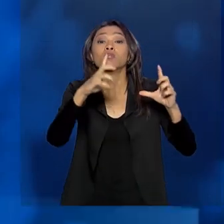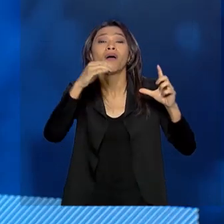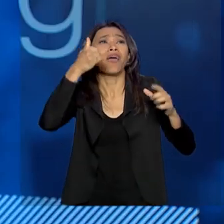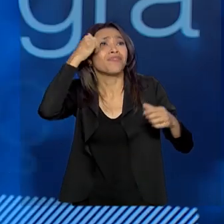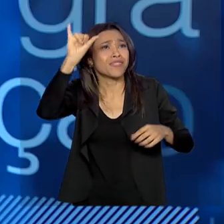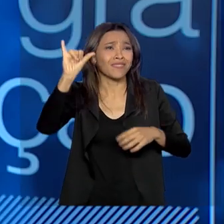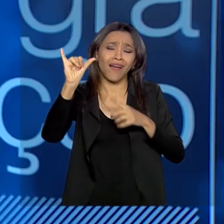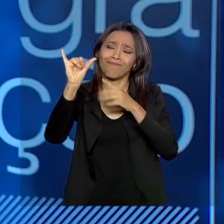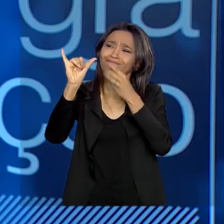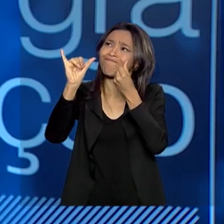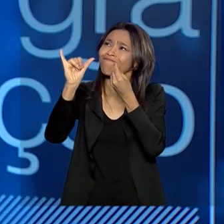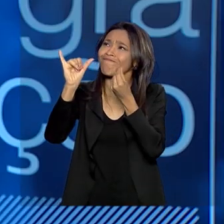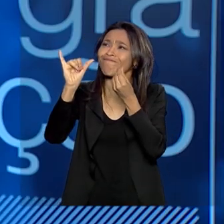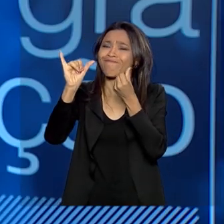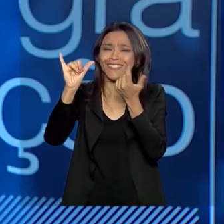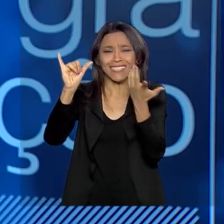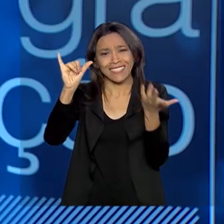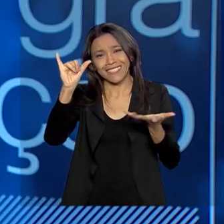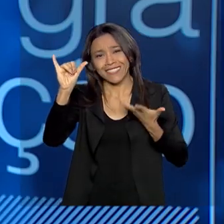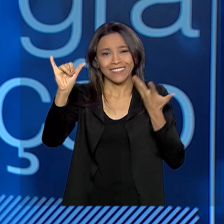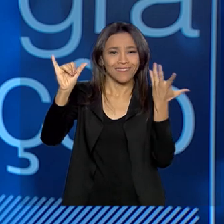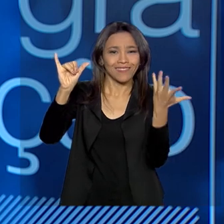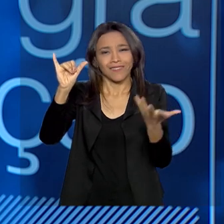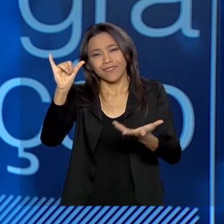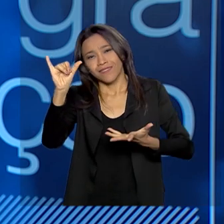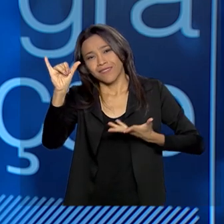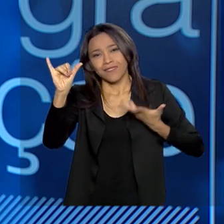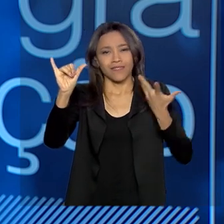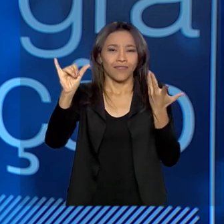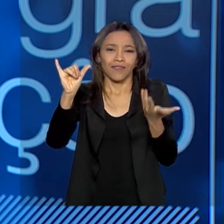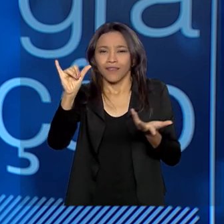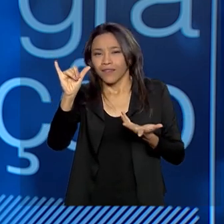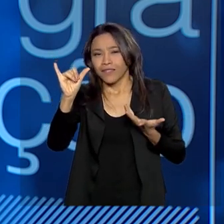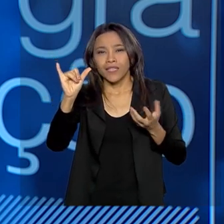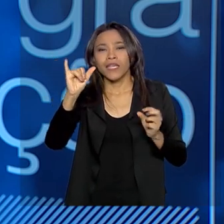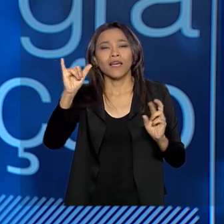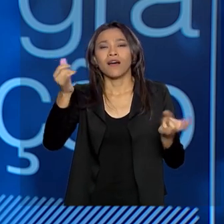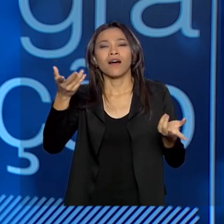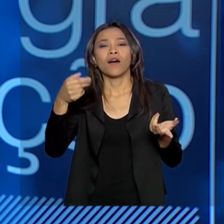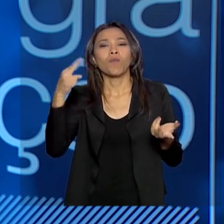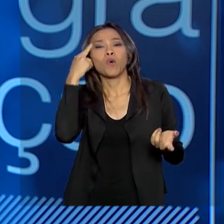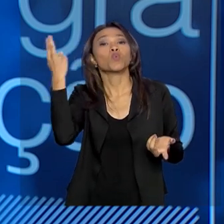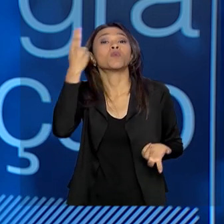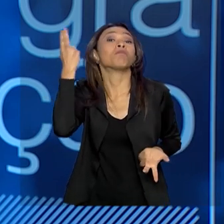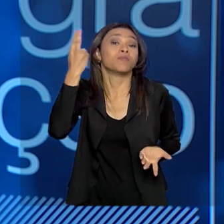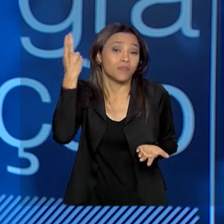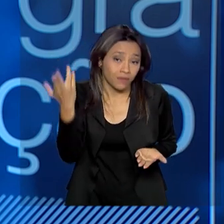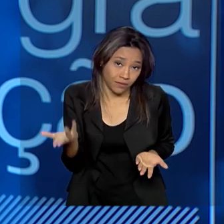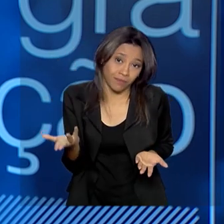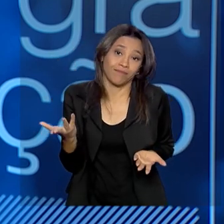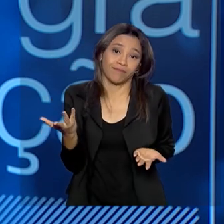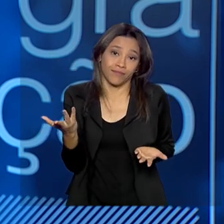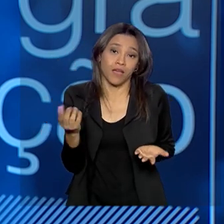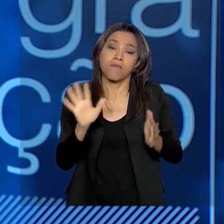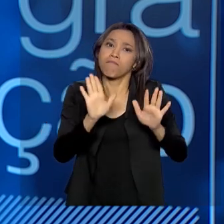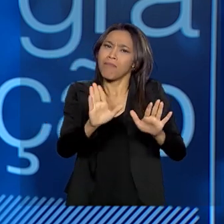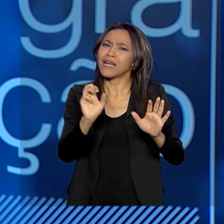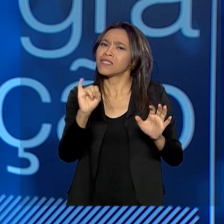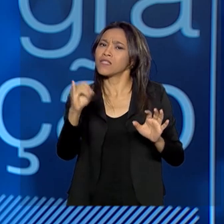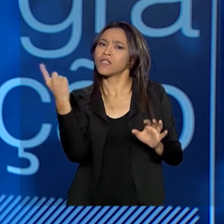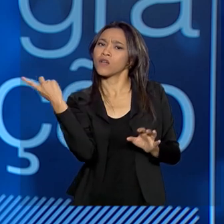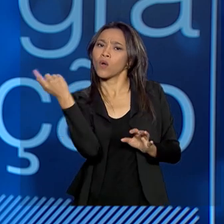Evitar é uma coisa que, vamos dizer assim, seria uma utopia muito grande. Mas se nós conseguirmos